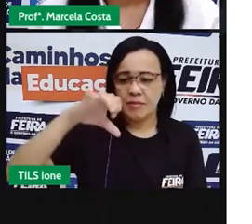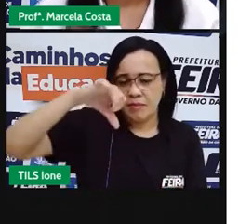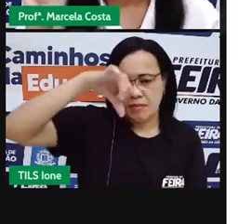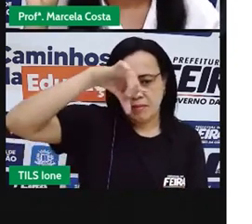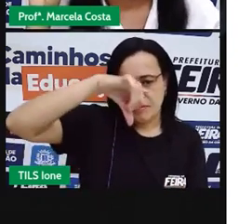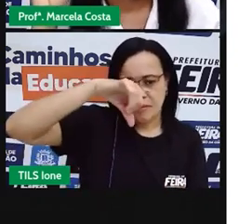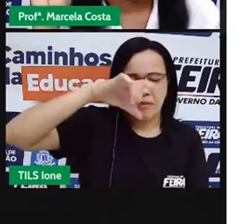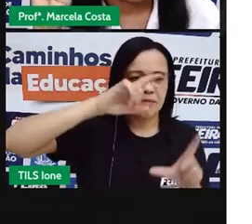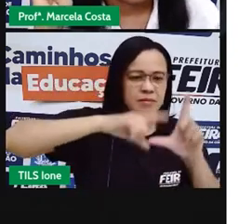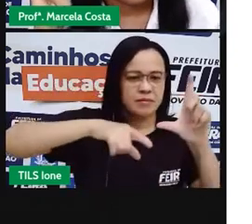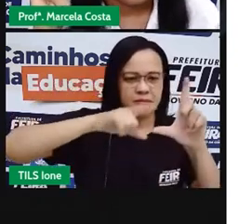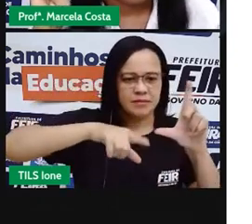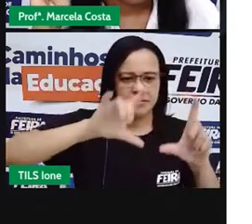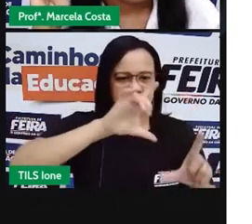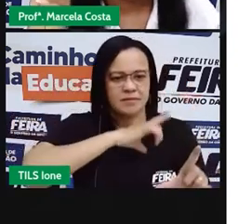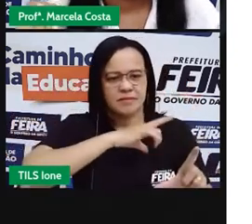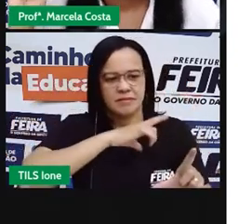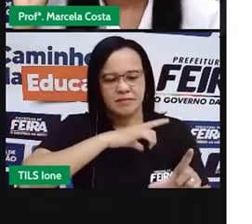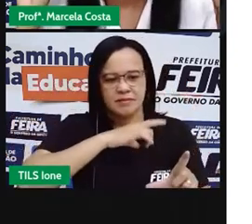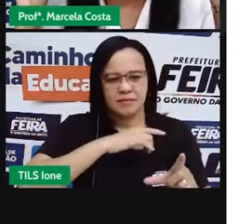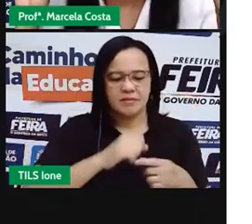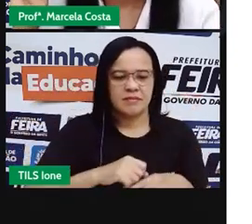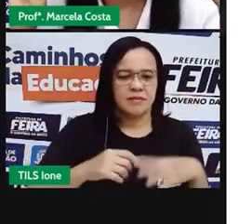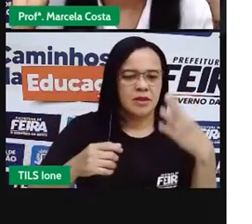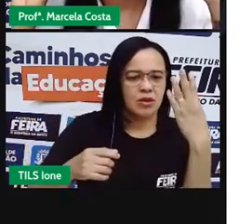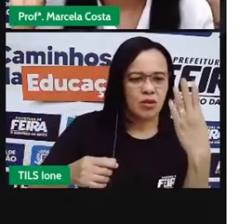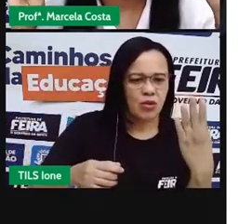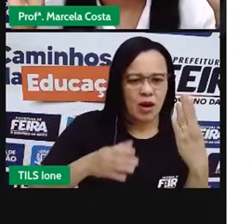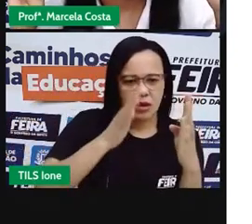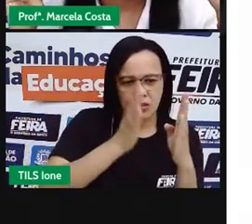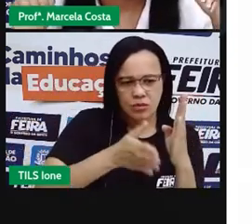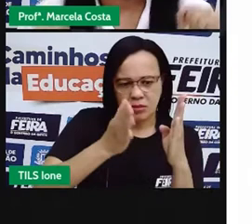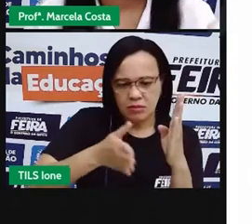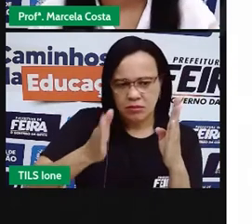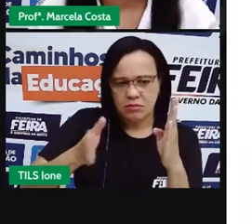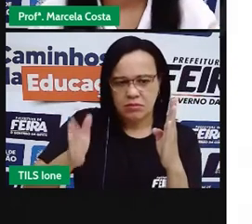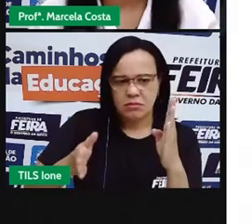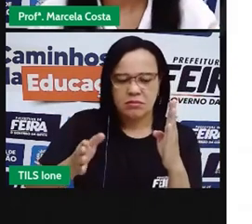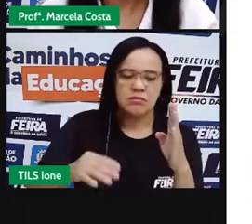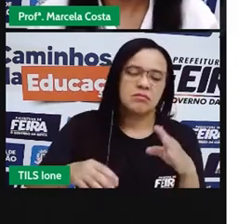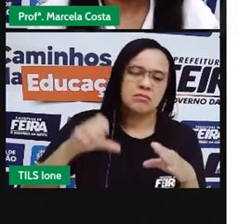Quatro fílabas e nove letras.